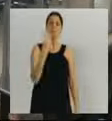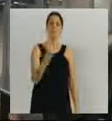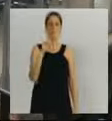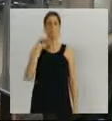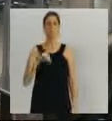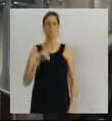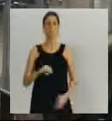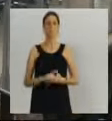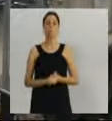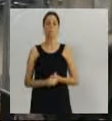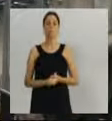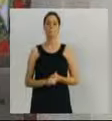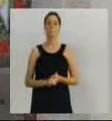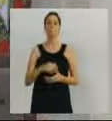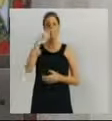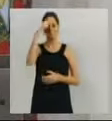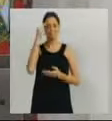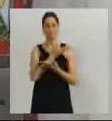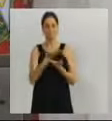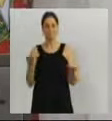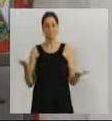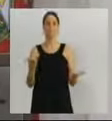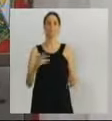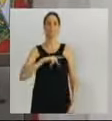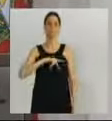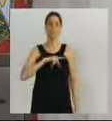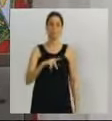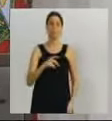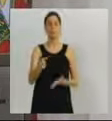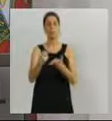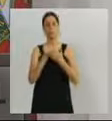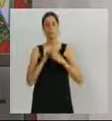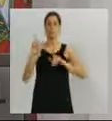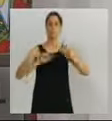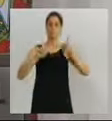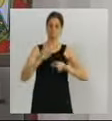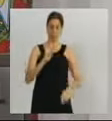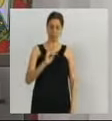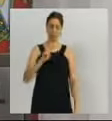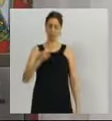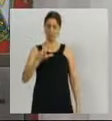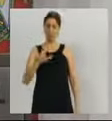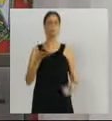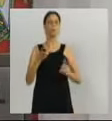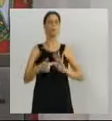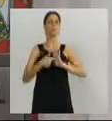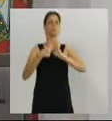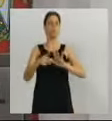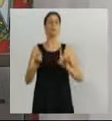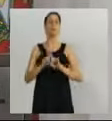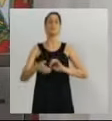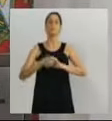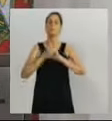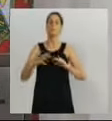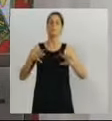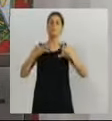Senhor Presidente, senhores vereadores, com o auxílio da TV Legislativa, eu gostaria de mostrar algumas imagens, cumprimentando a todos que estão aqui,